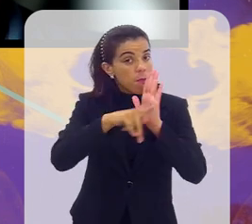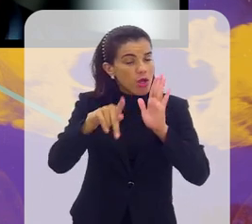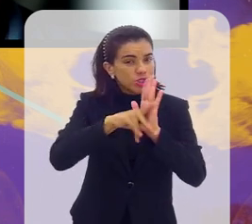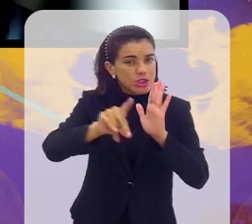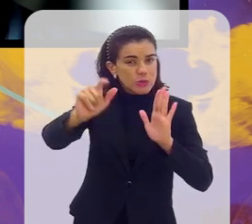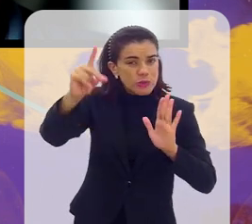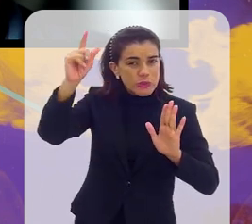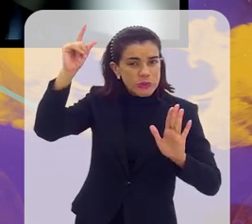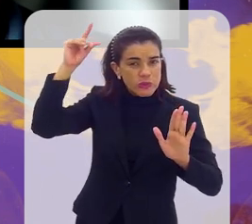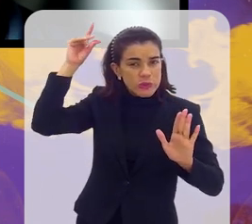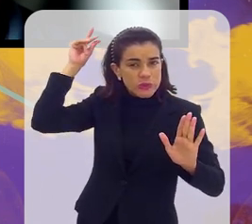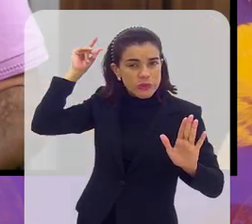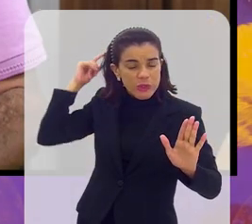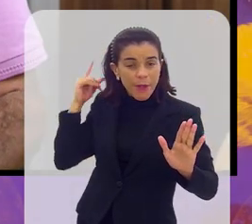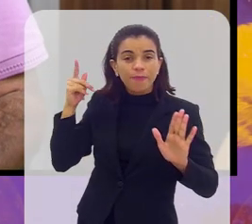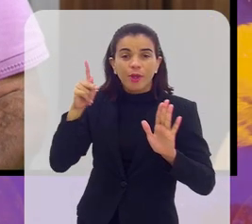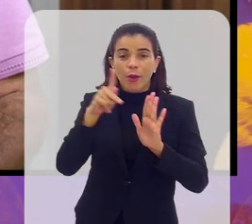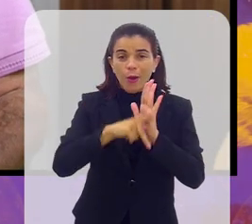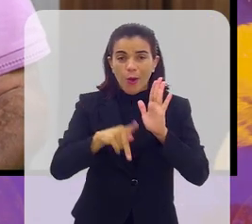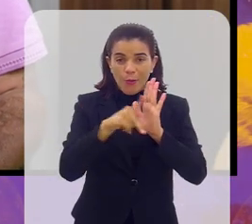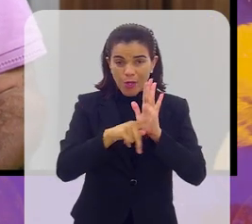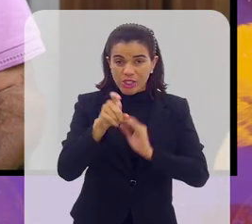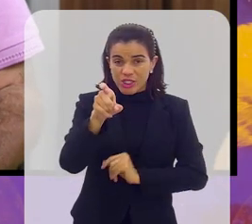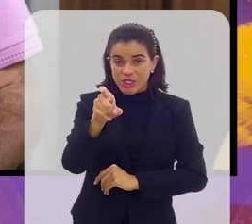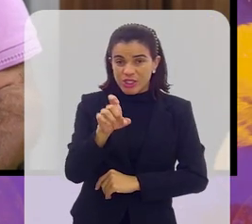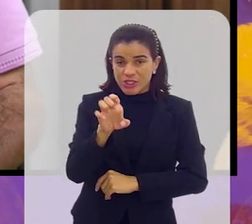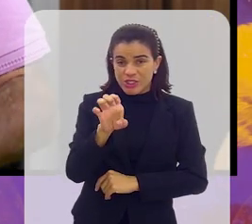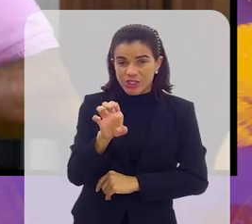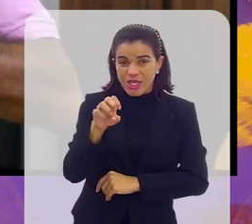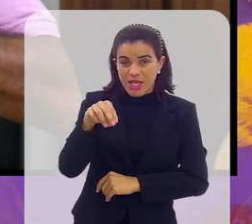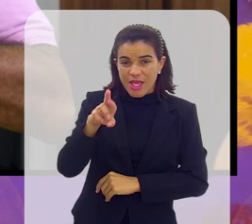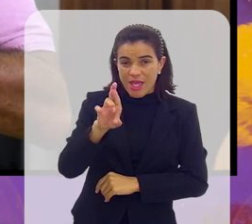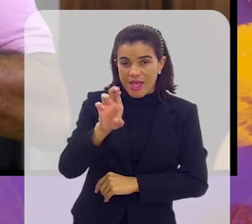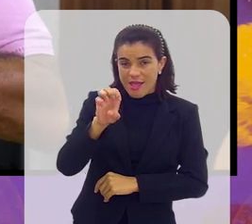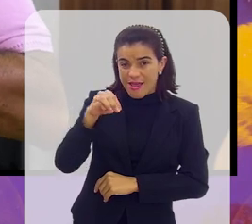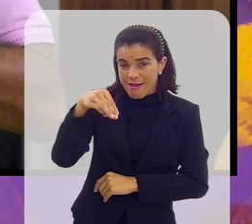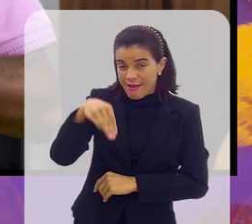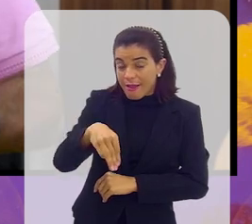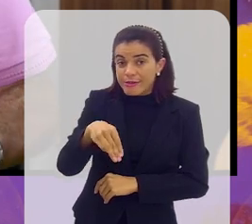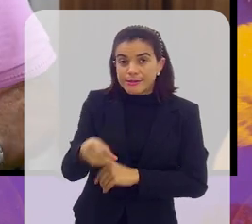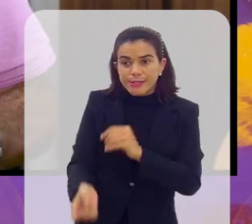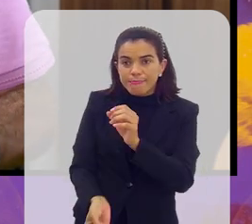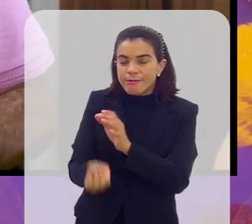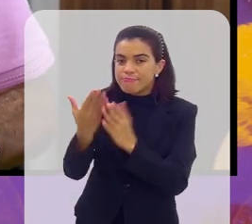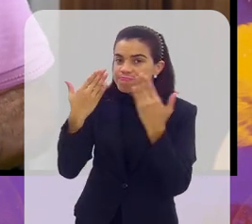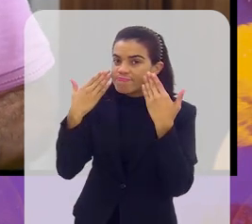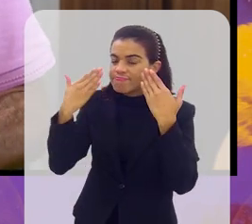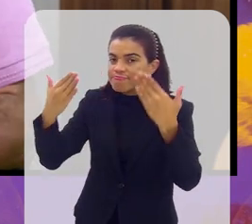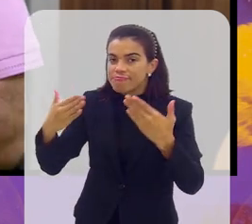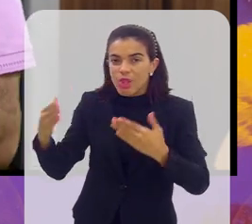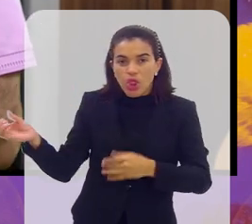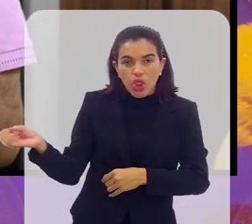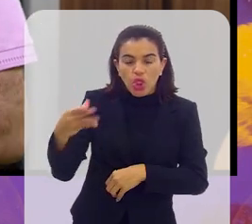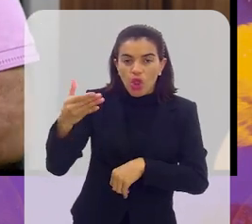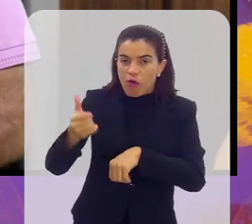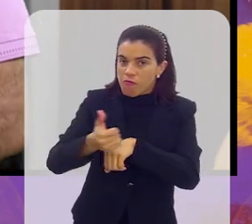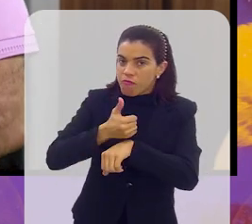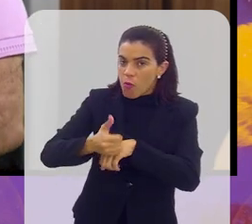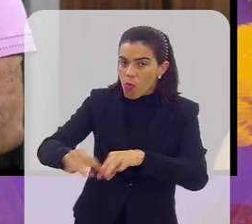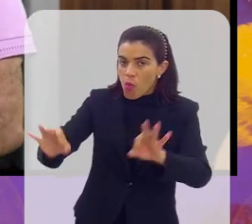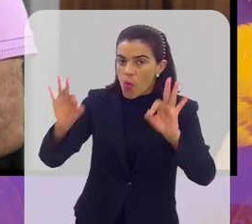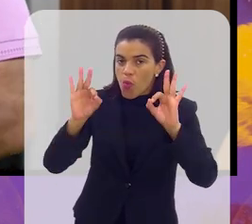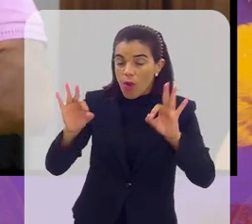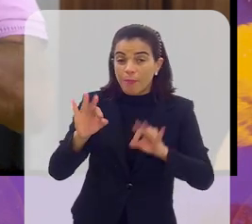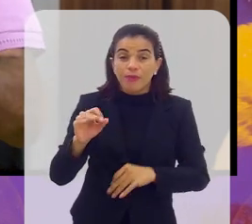um projeto muito antigo, que é o projeto de Xerém, que sempre revela craques, o tricolor das